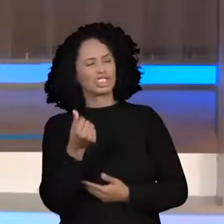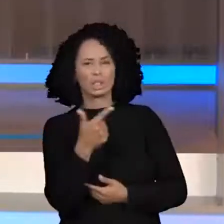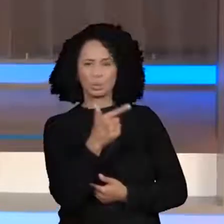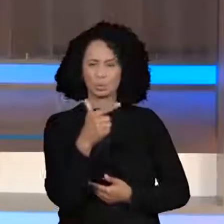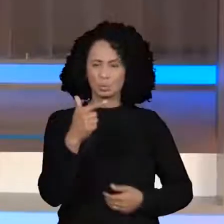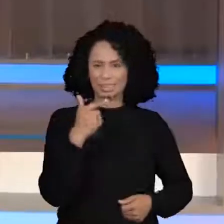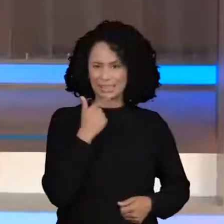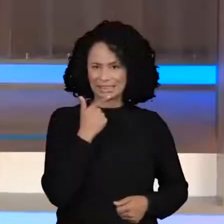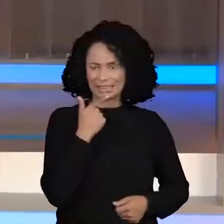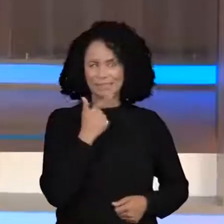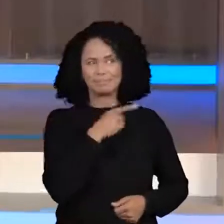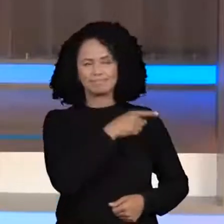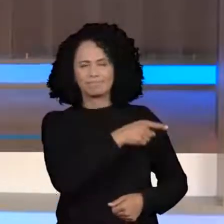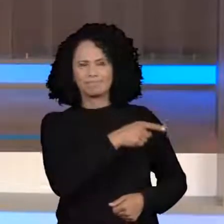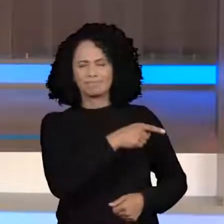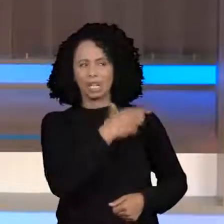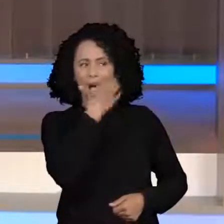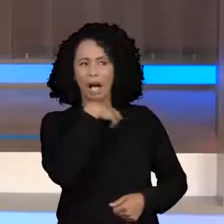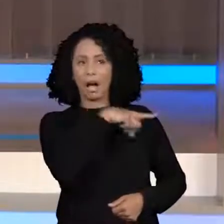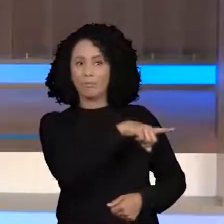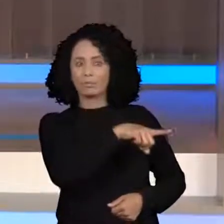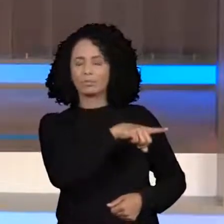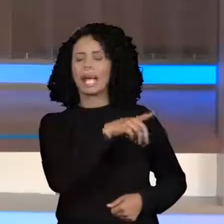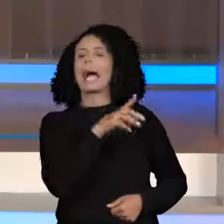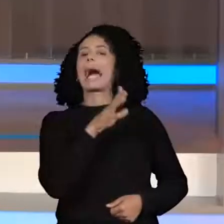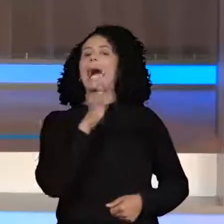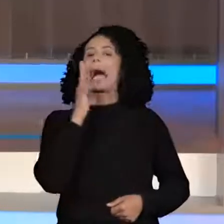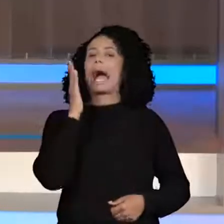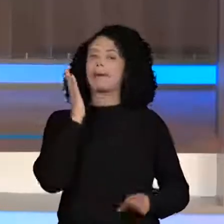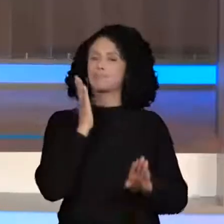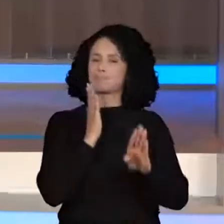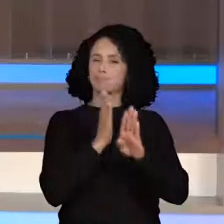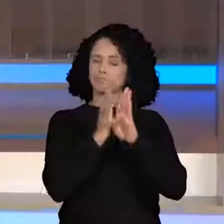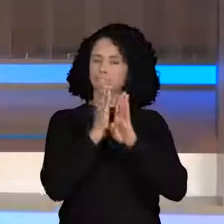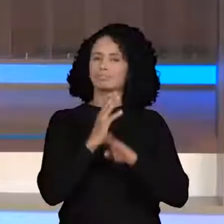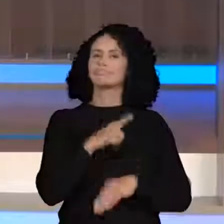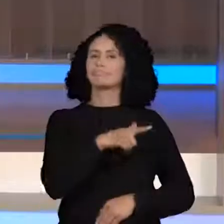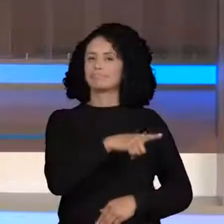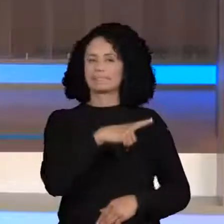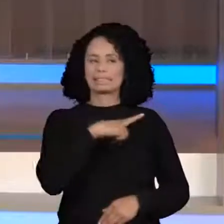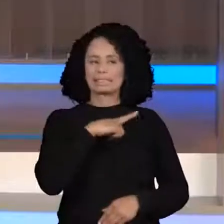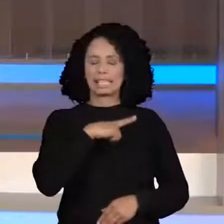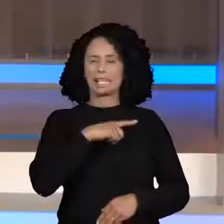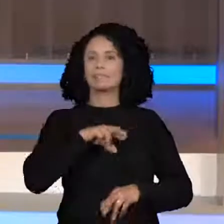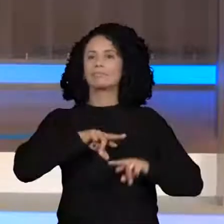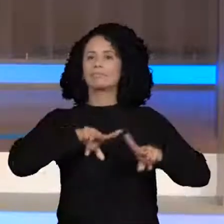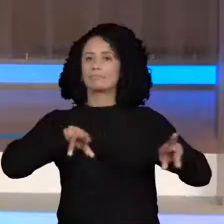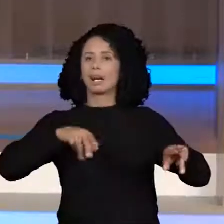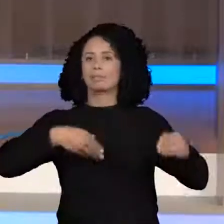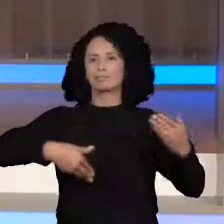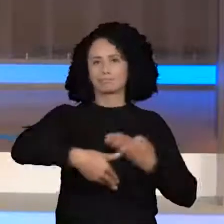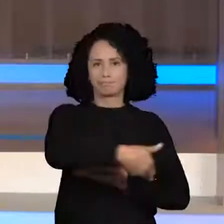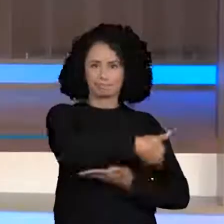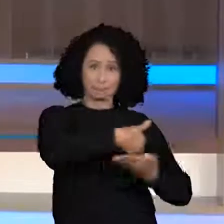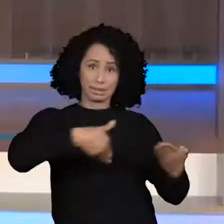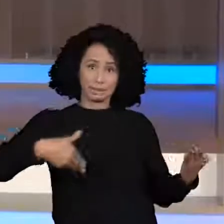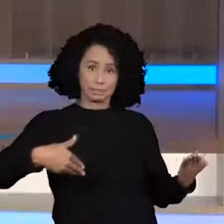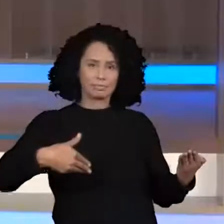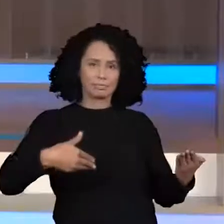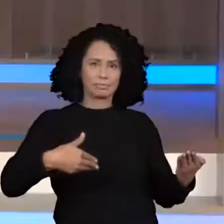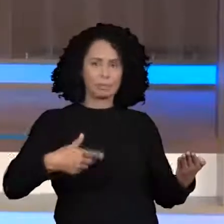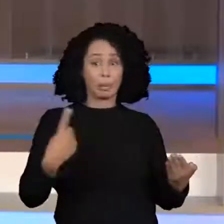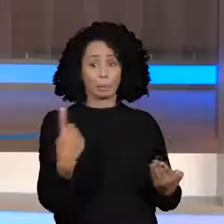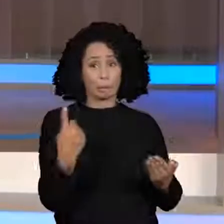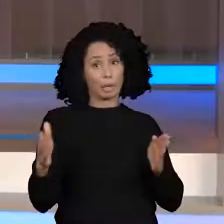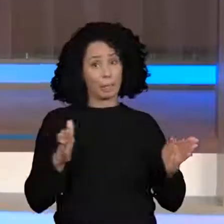a troca era a forma que as pessoas tinham de comercializar. Muito bem, então, nosso primeiro